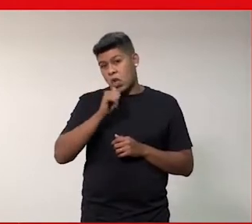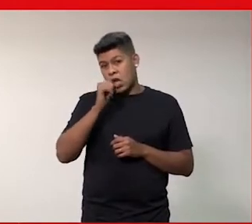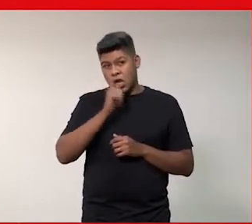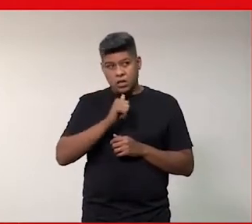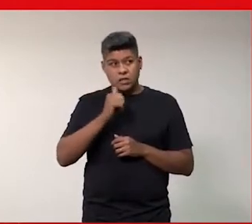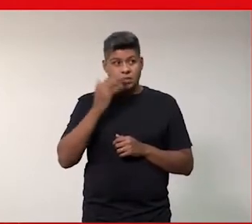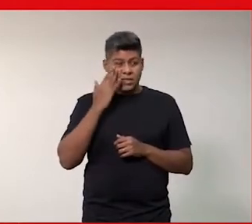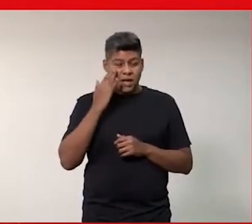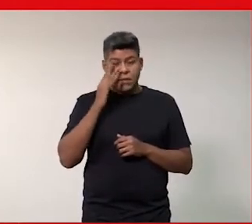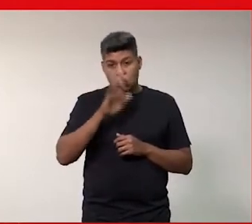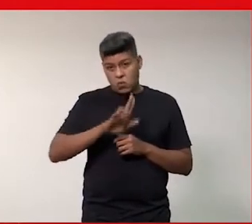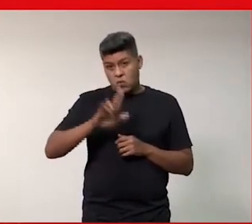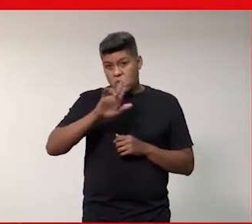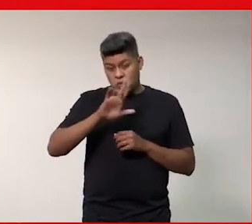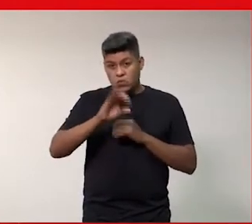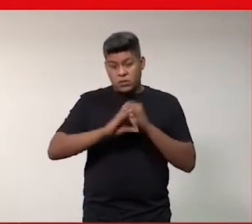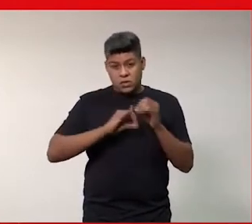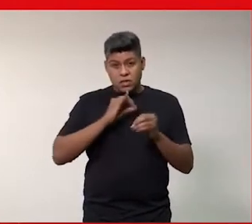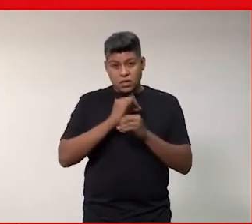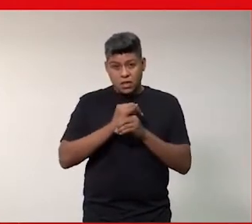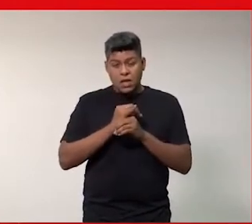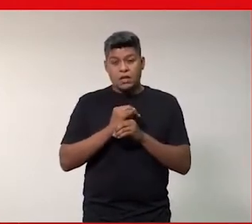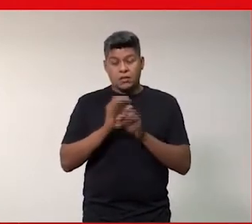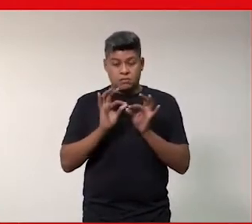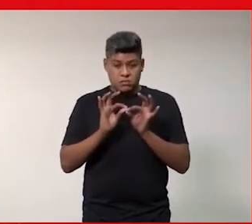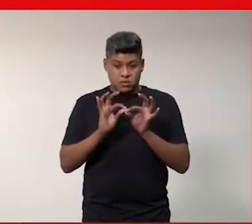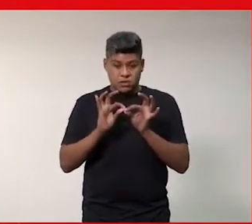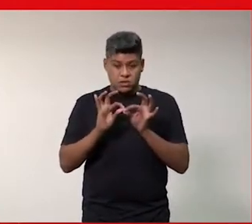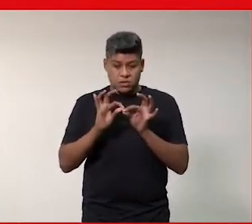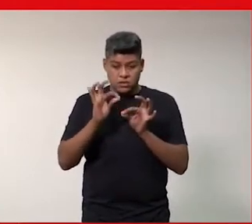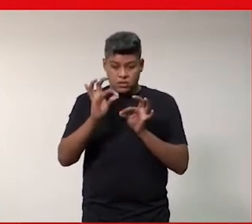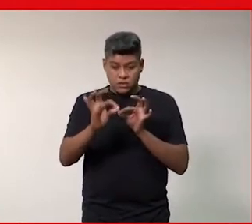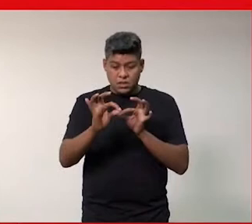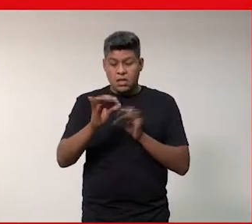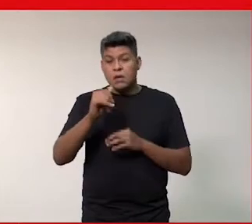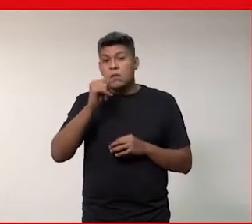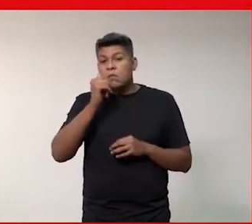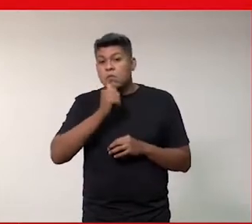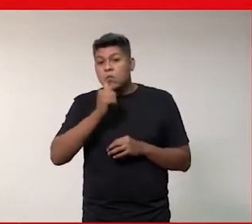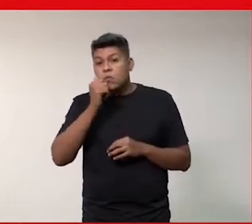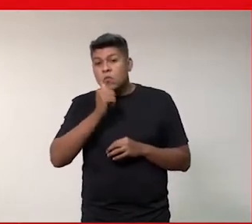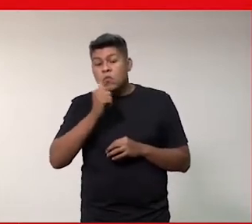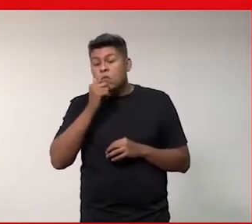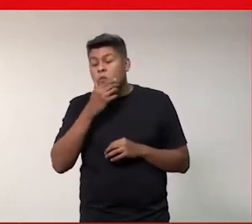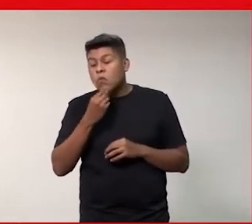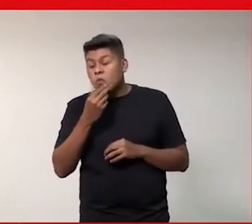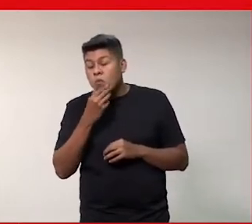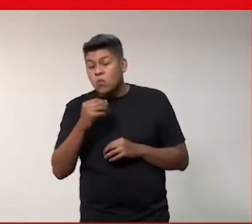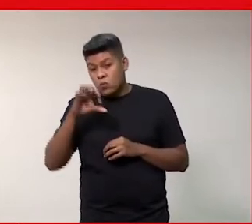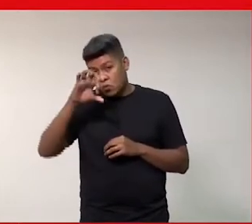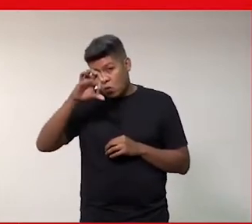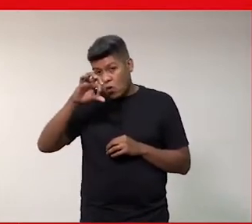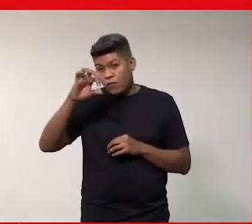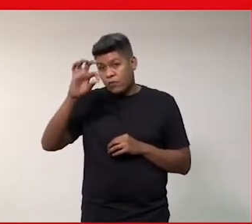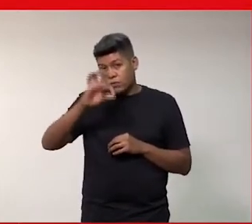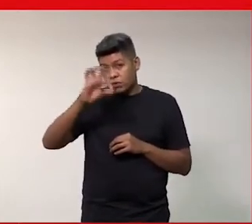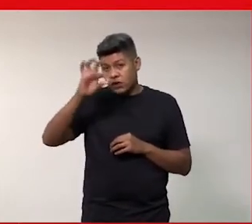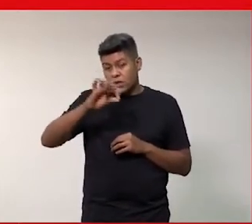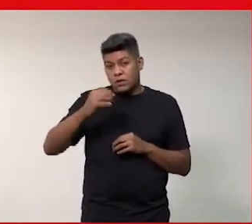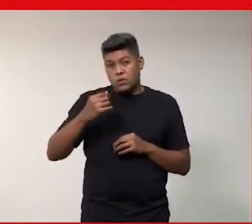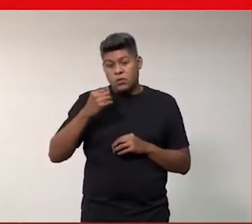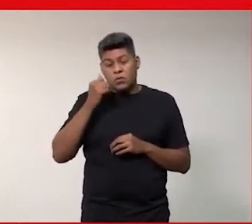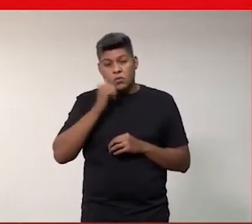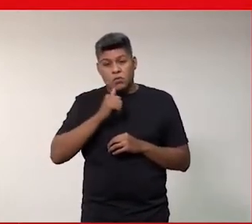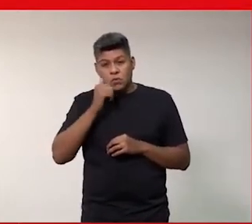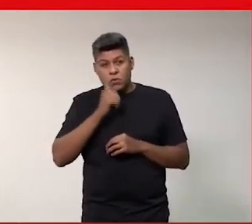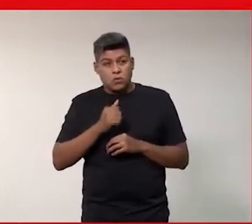enquanto você estava usando a internet, você aproveitou para fazer curso à distância. O público masculino, 12%, o feminino, 9%. Buscou informações